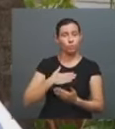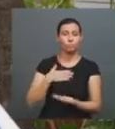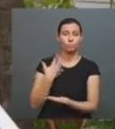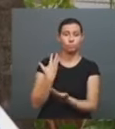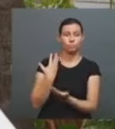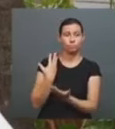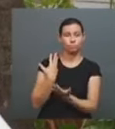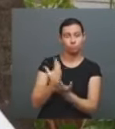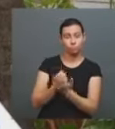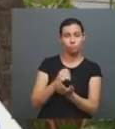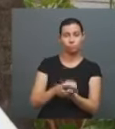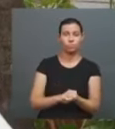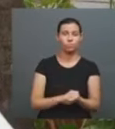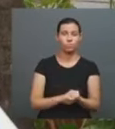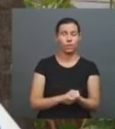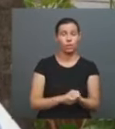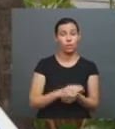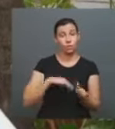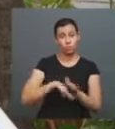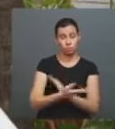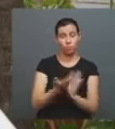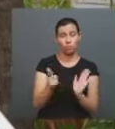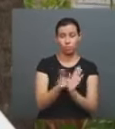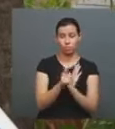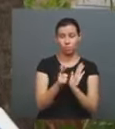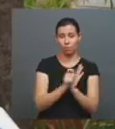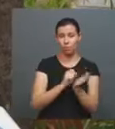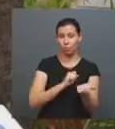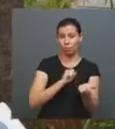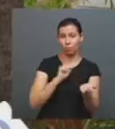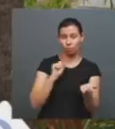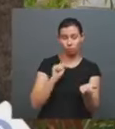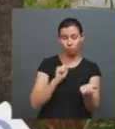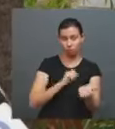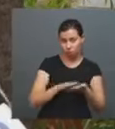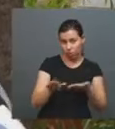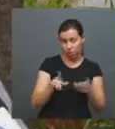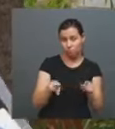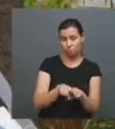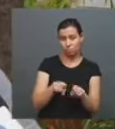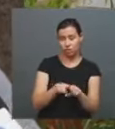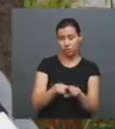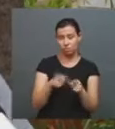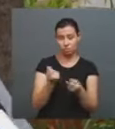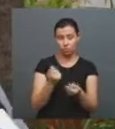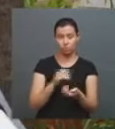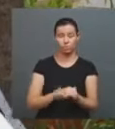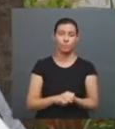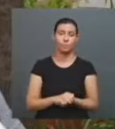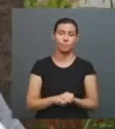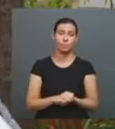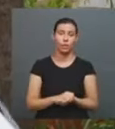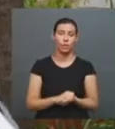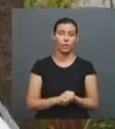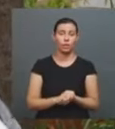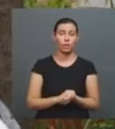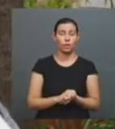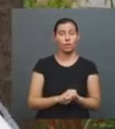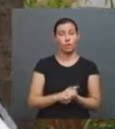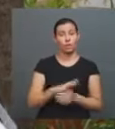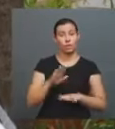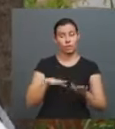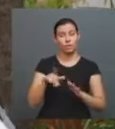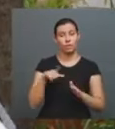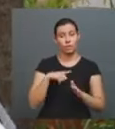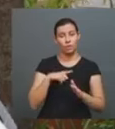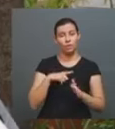gasto, gasto de papel, gasto de dinheiro. Então, às vezes, mesmo quando tem na biblioteca, eu digitalizo o livro e leio